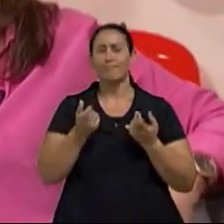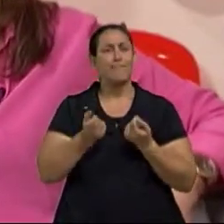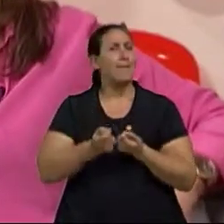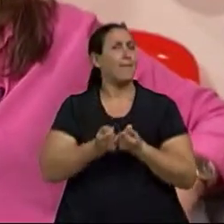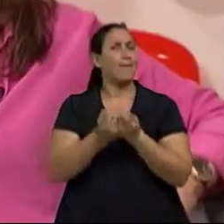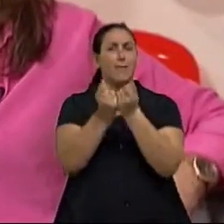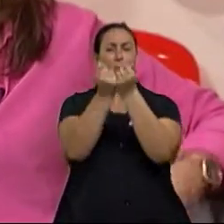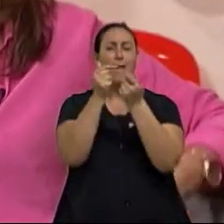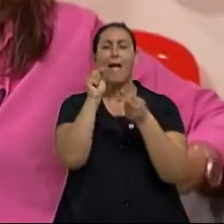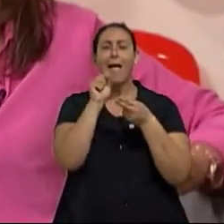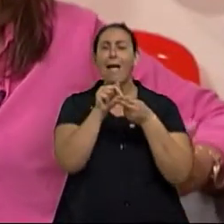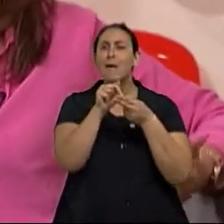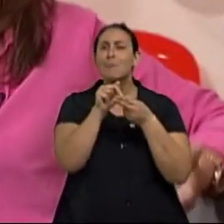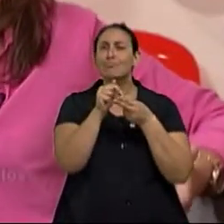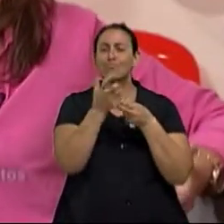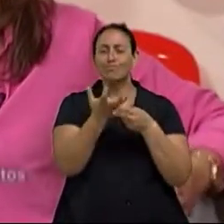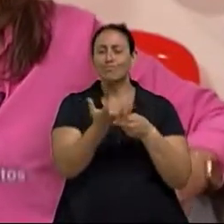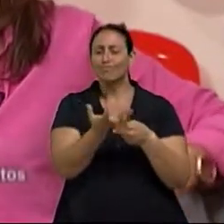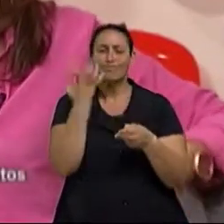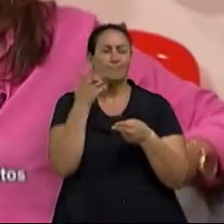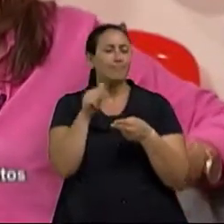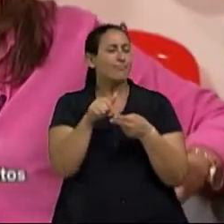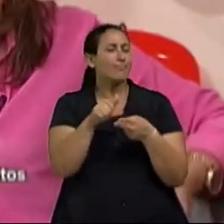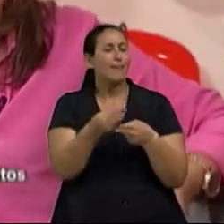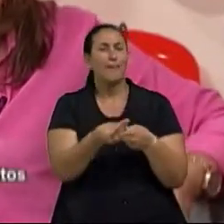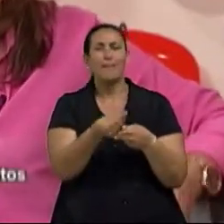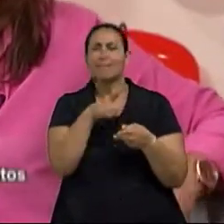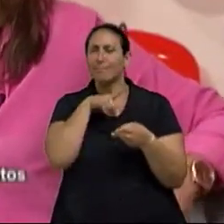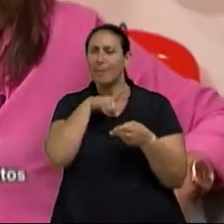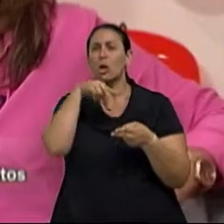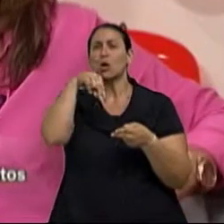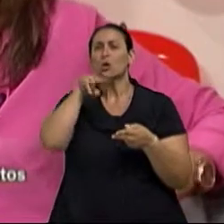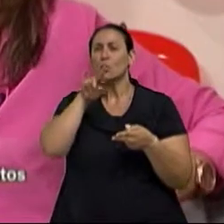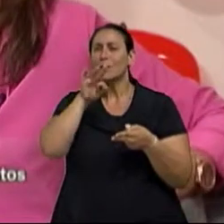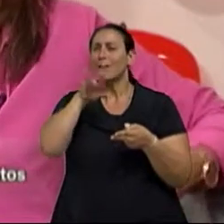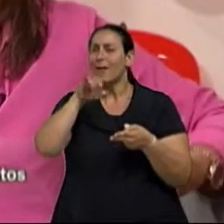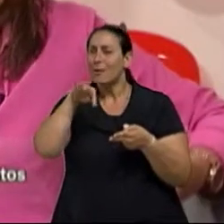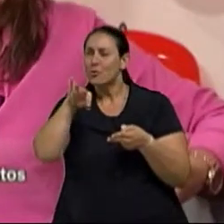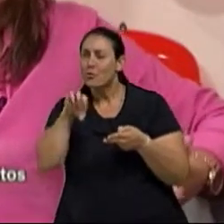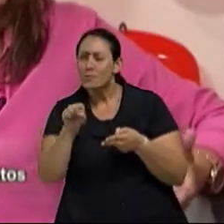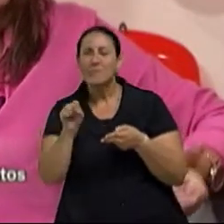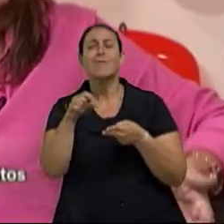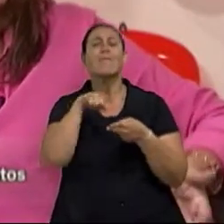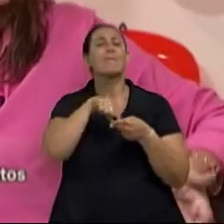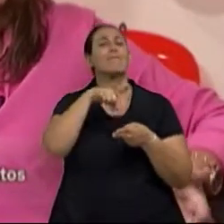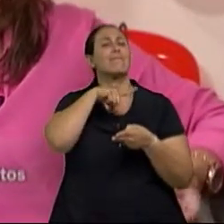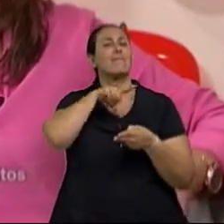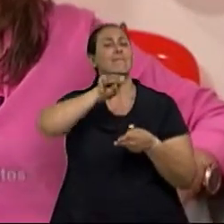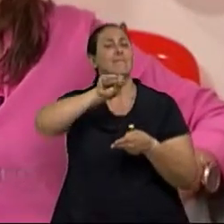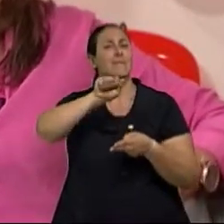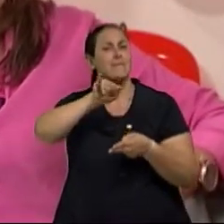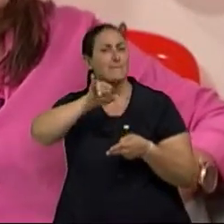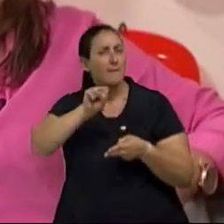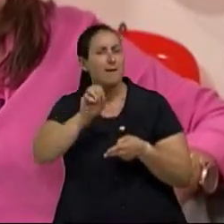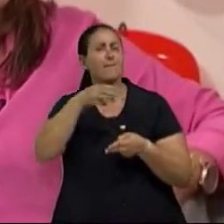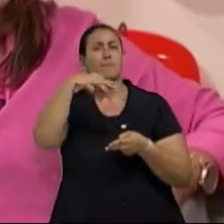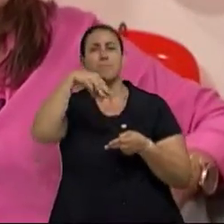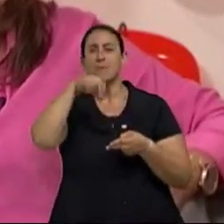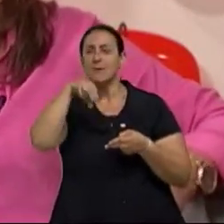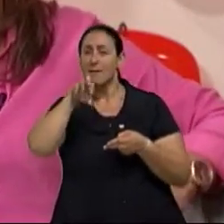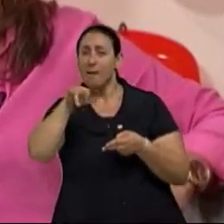Tem nutrientes, sais minerais e agora todos os benefícios que os pesquisadores